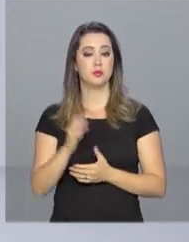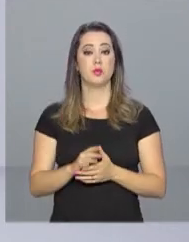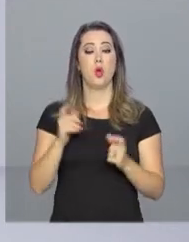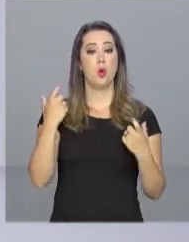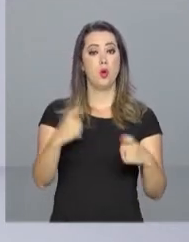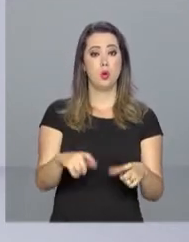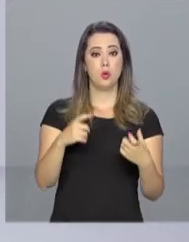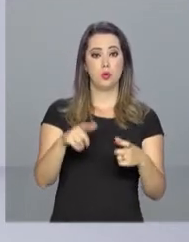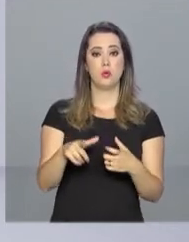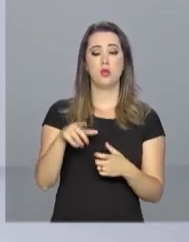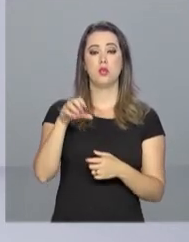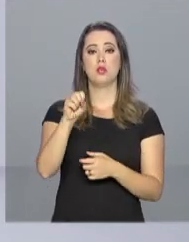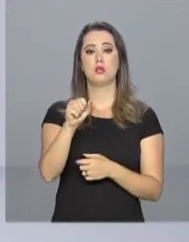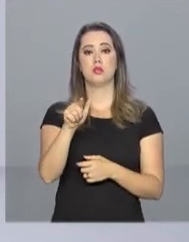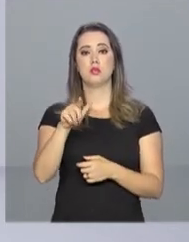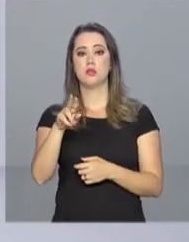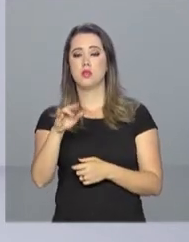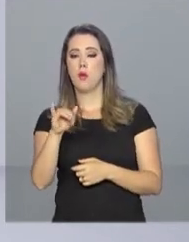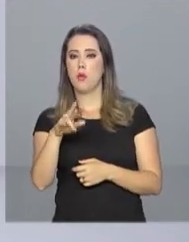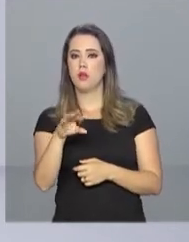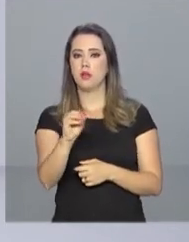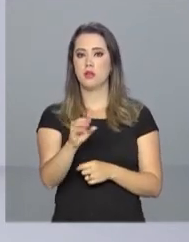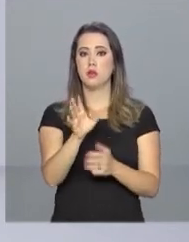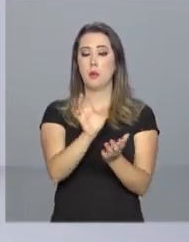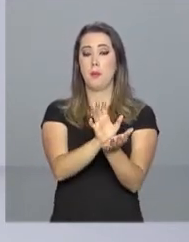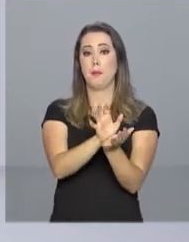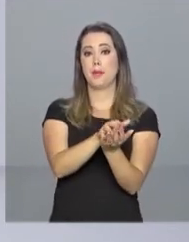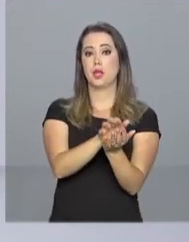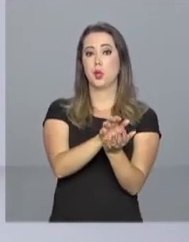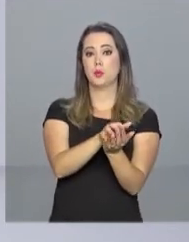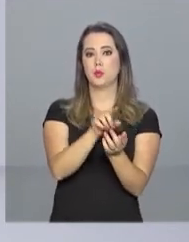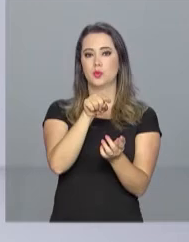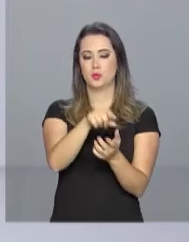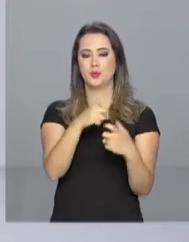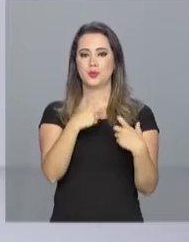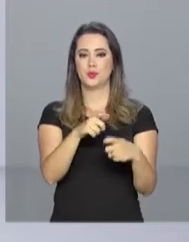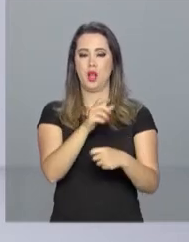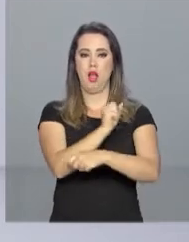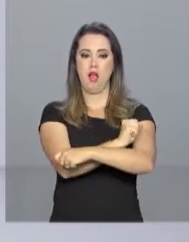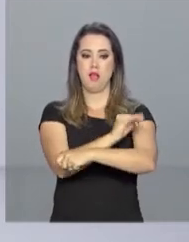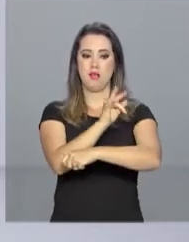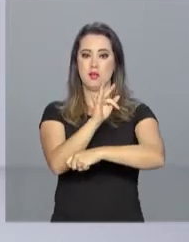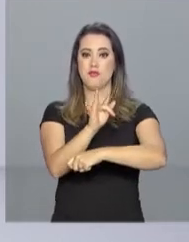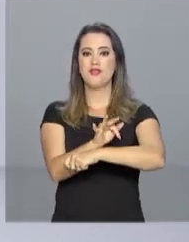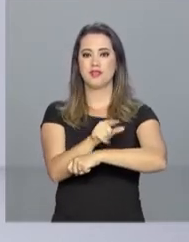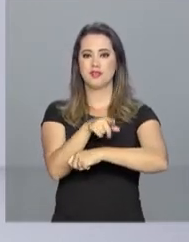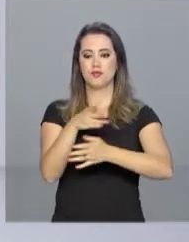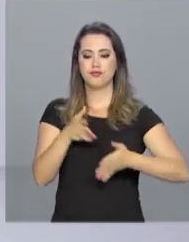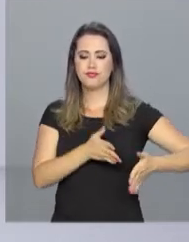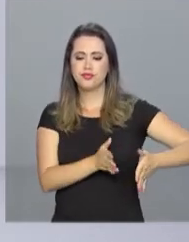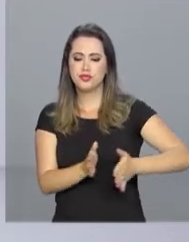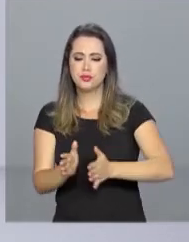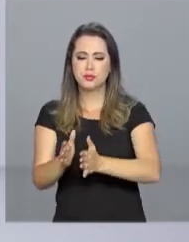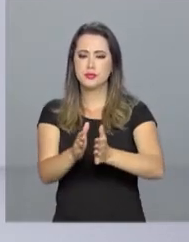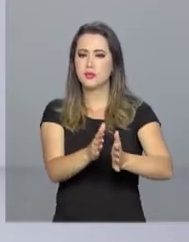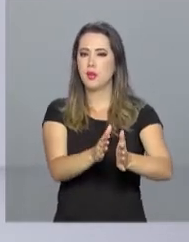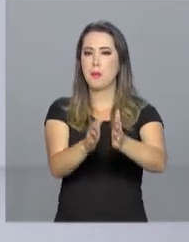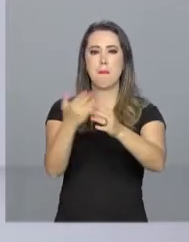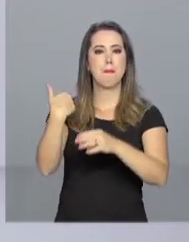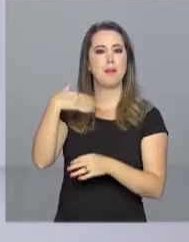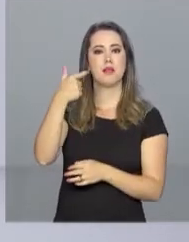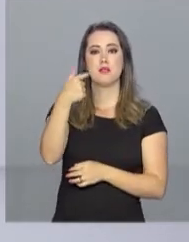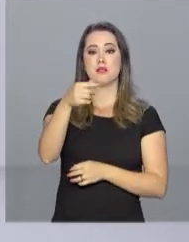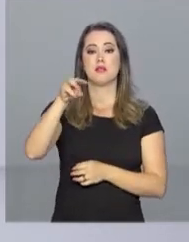A estação fica em Salgueiro, no sertão pernambucano. As águas do Velho Chico vão beneficiar mais 7 milhões de